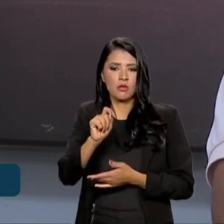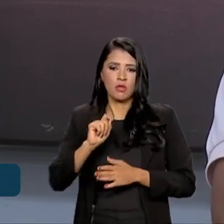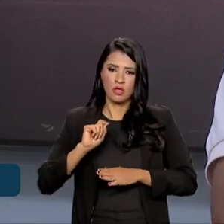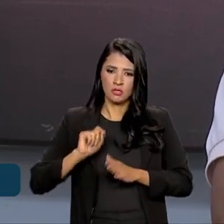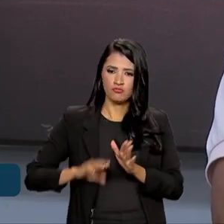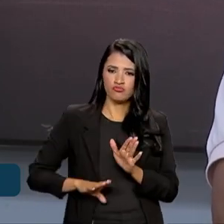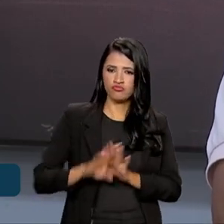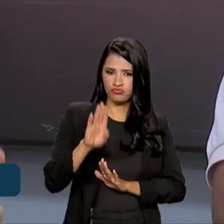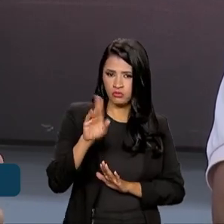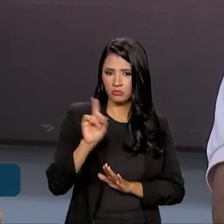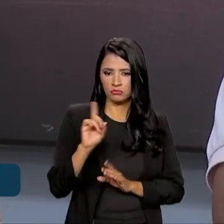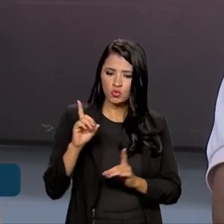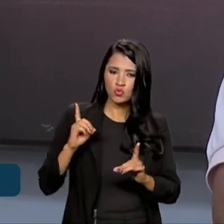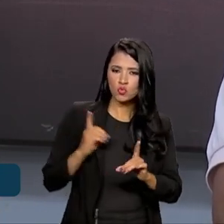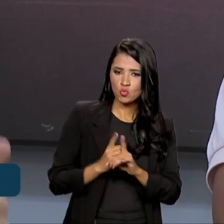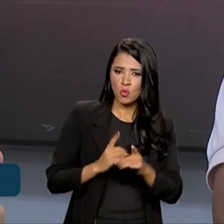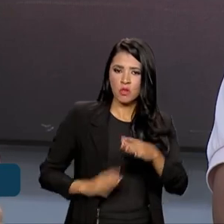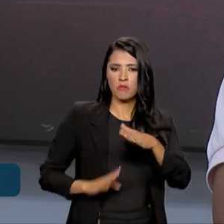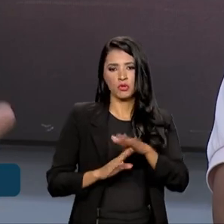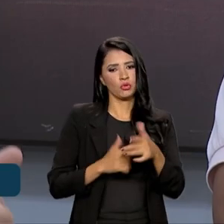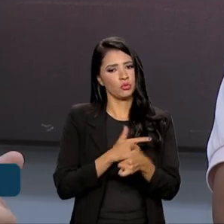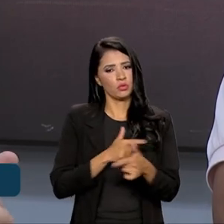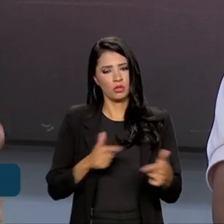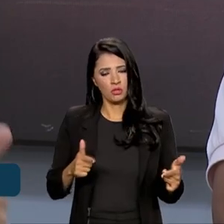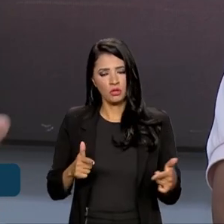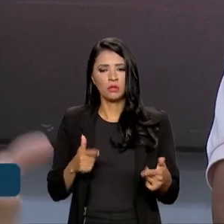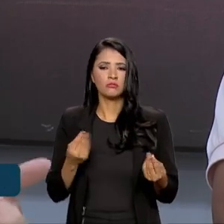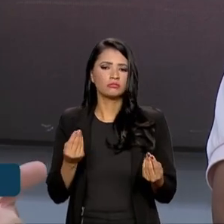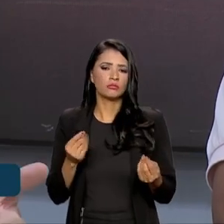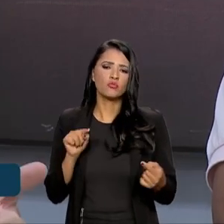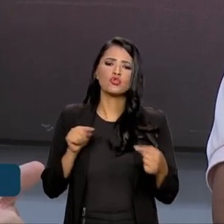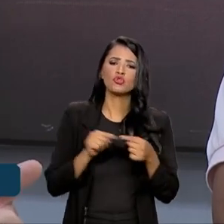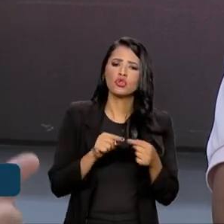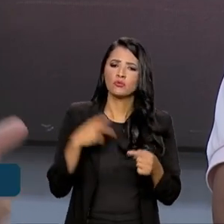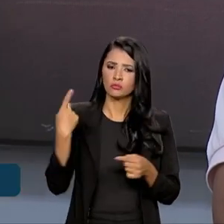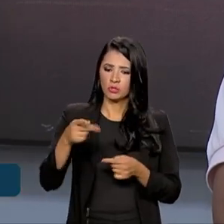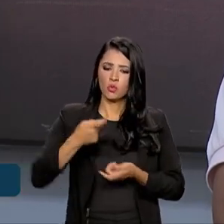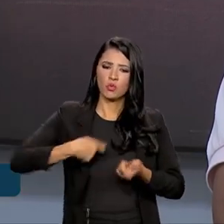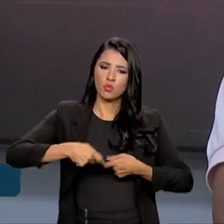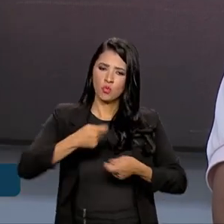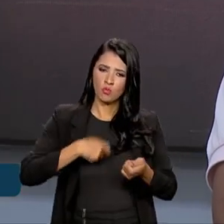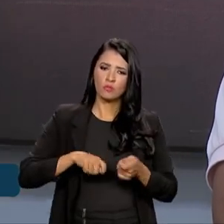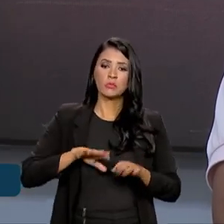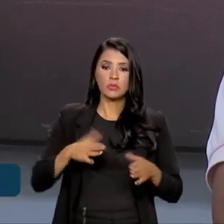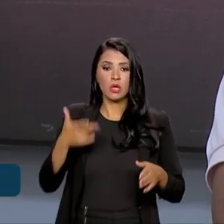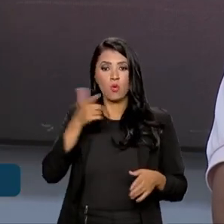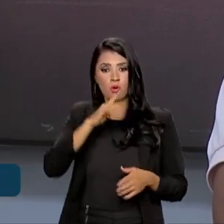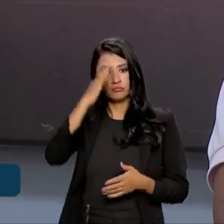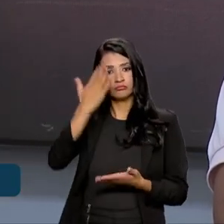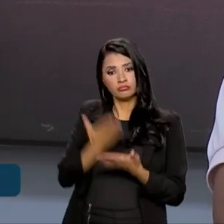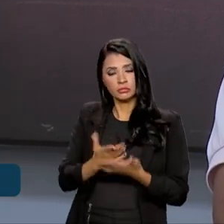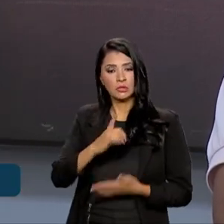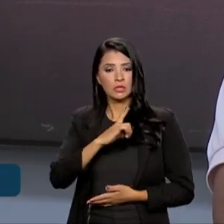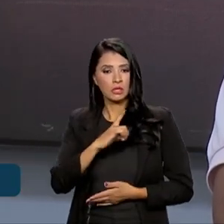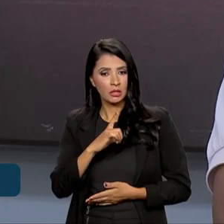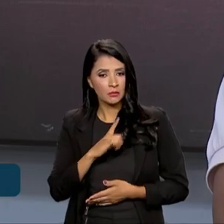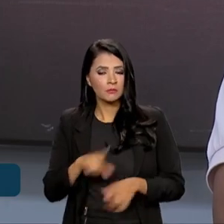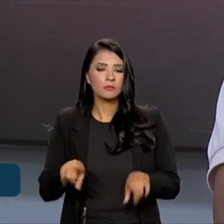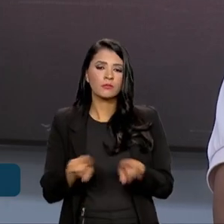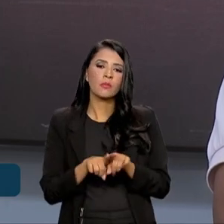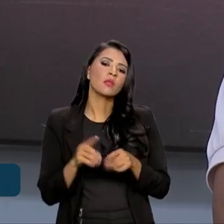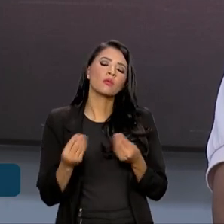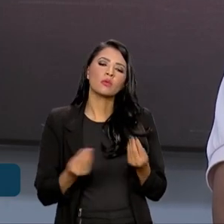crescimento não vai encontrar um limite para o seu negócio, então, ele ganha confiança e